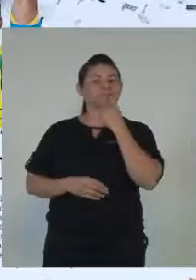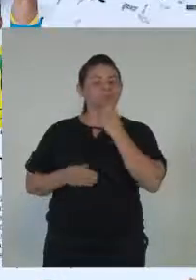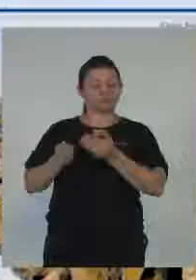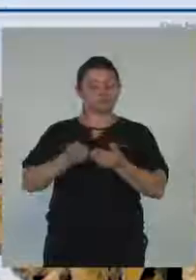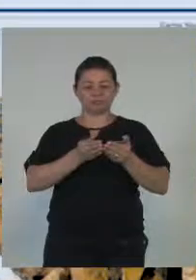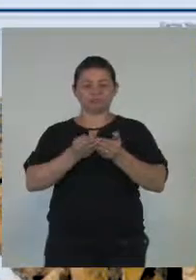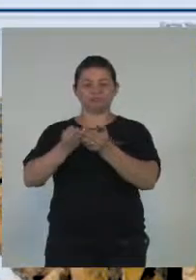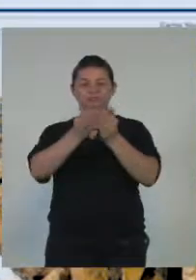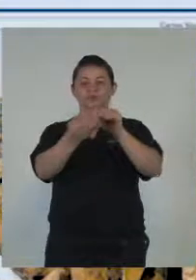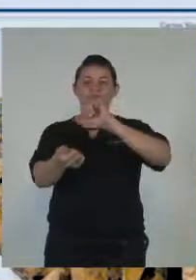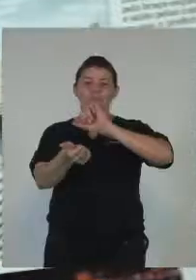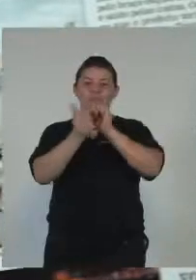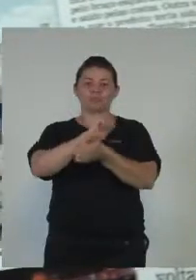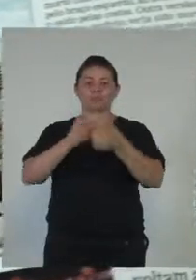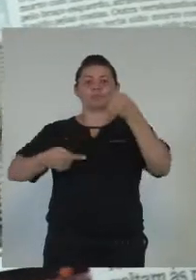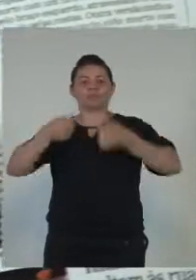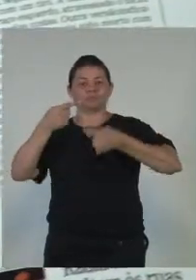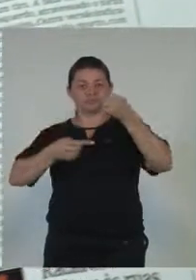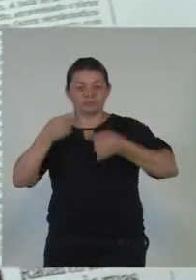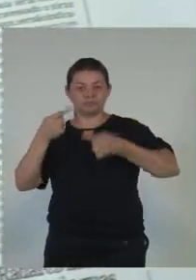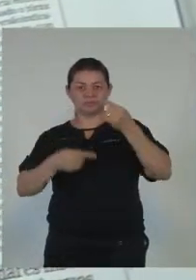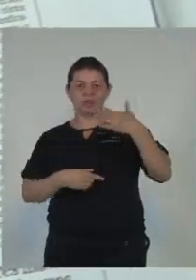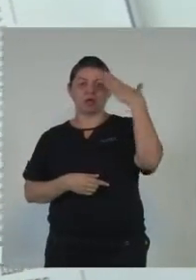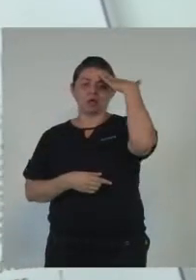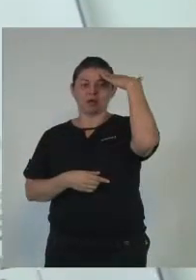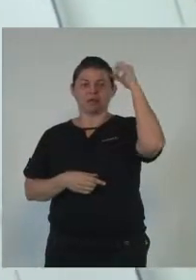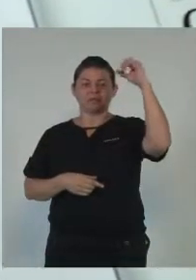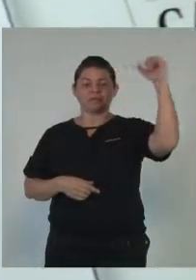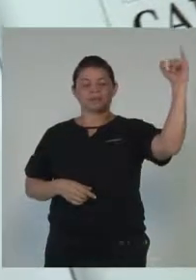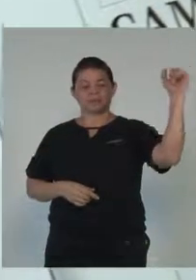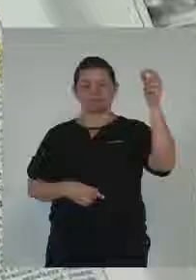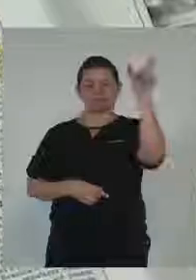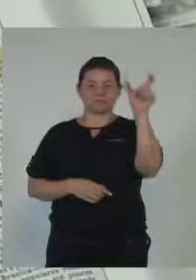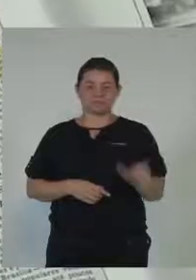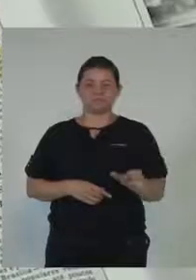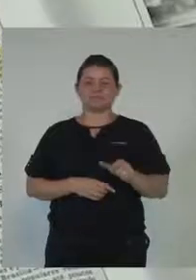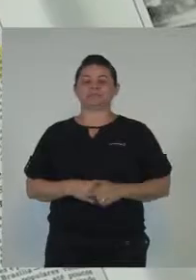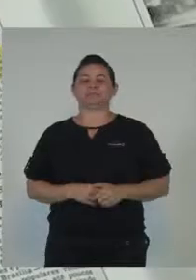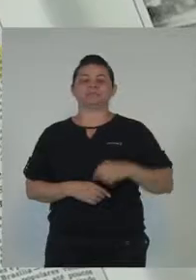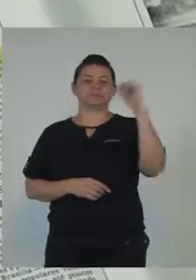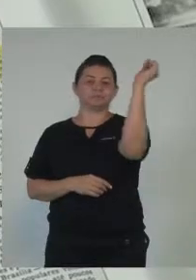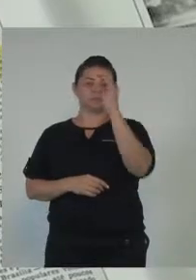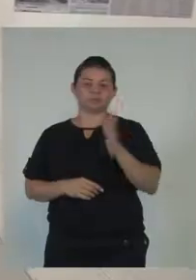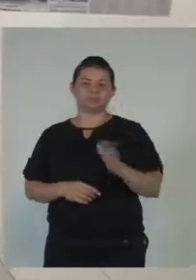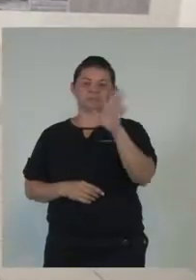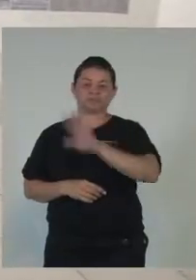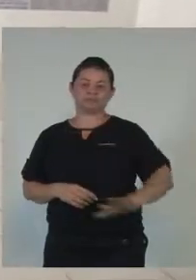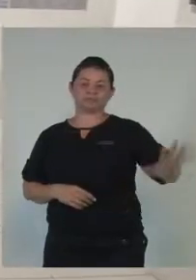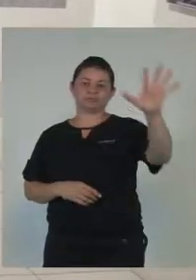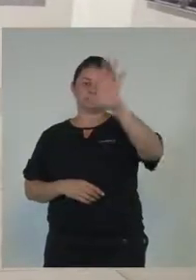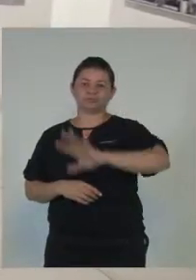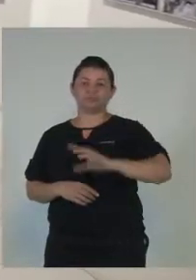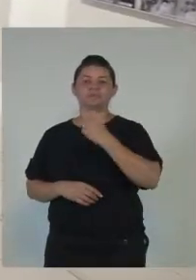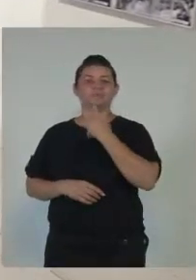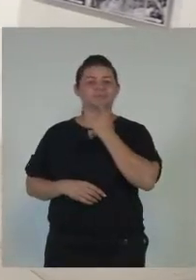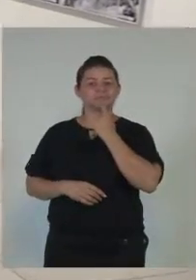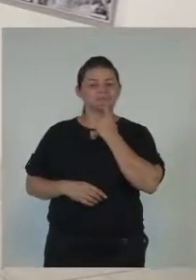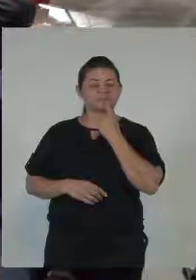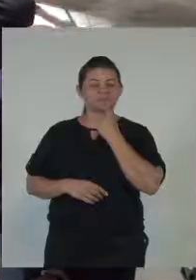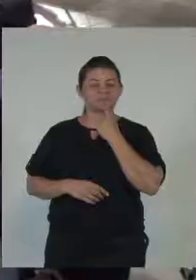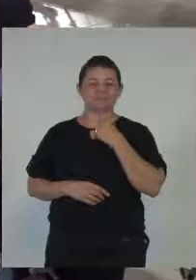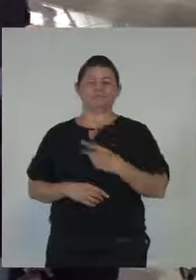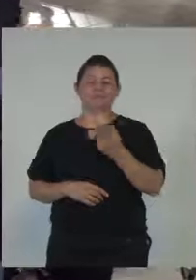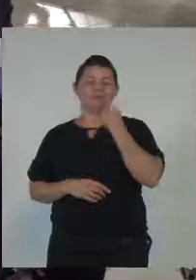atletas, artistas, personagens do cenário regional e do nacional também contam a nossa história.